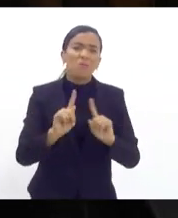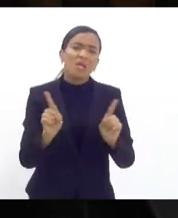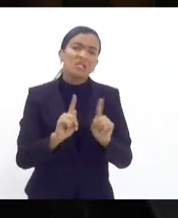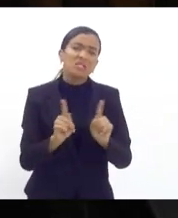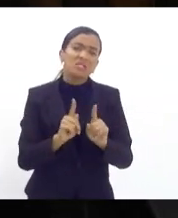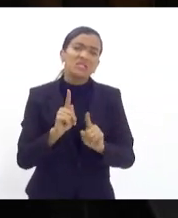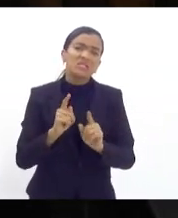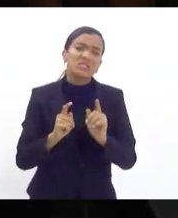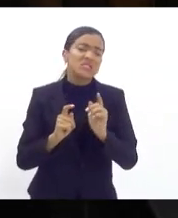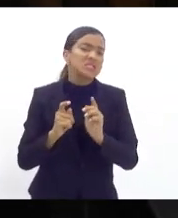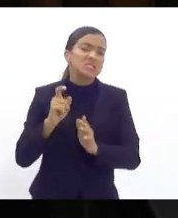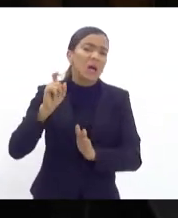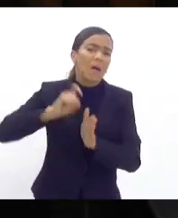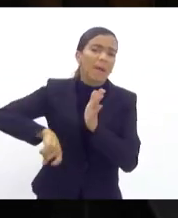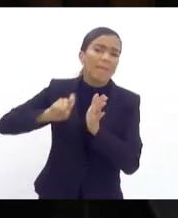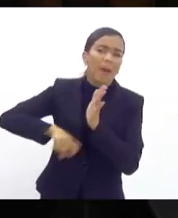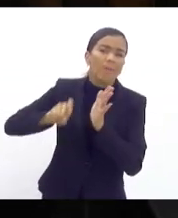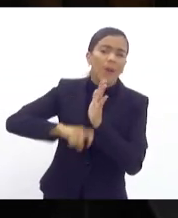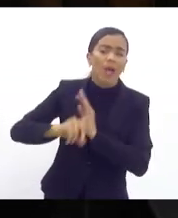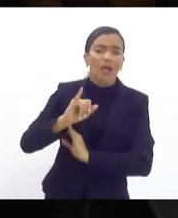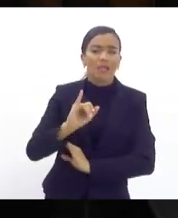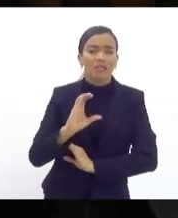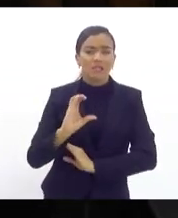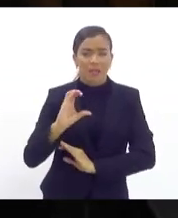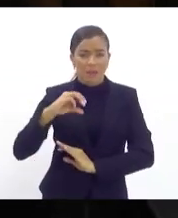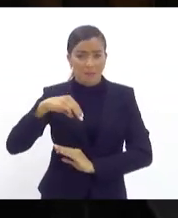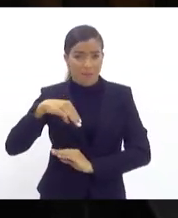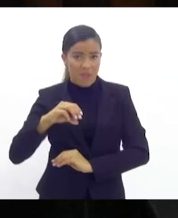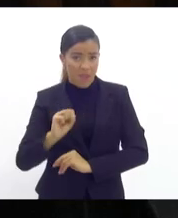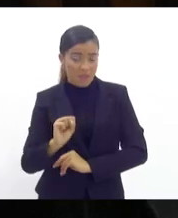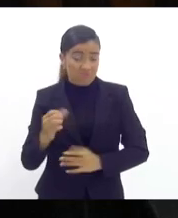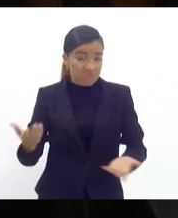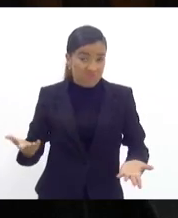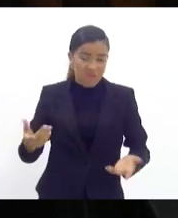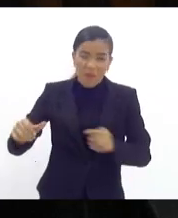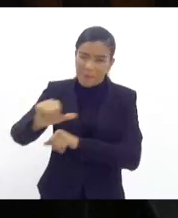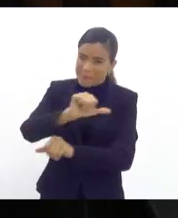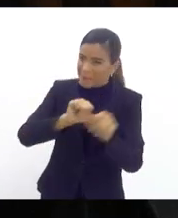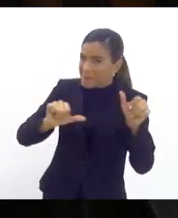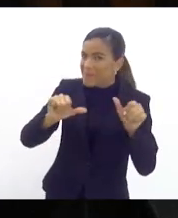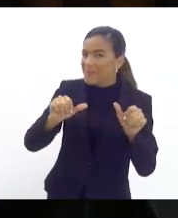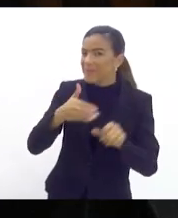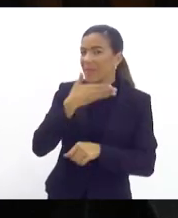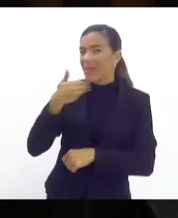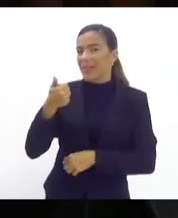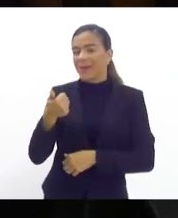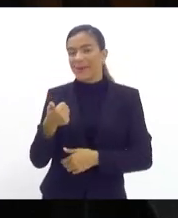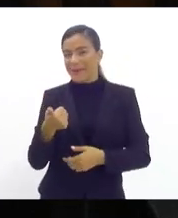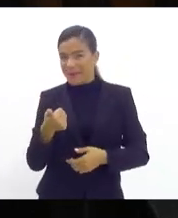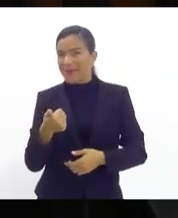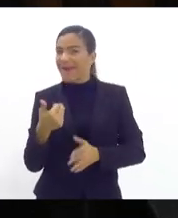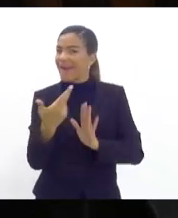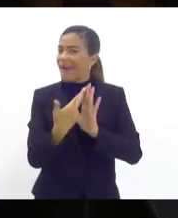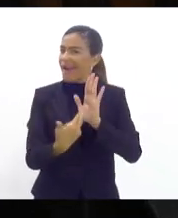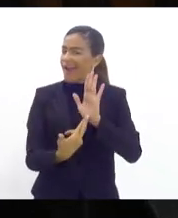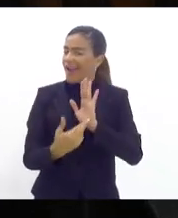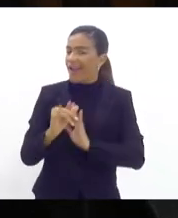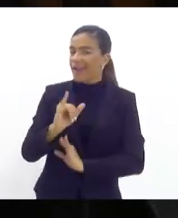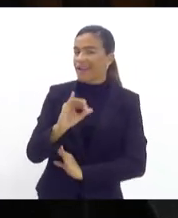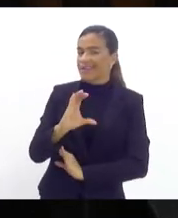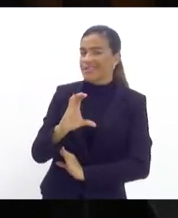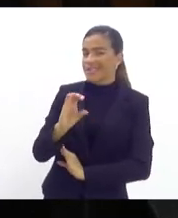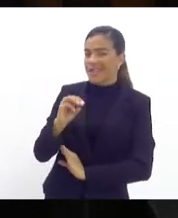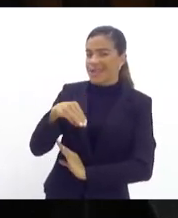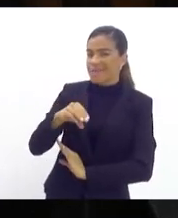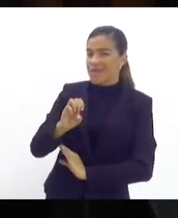ICMS do petróleo. Então, vamos trocar a regra do ICMS,